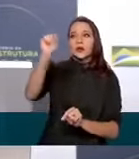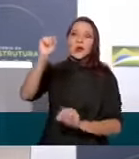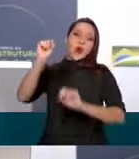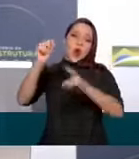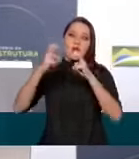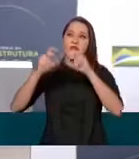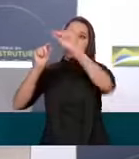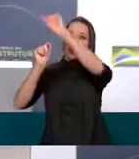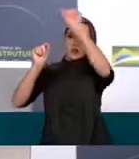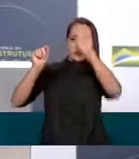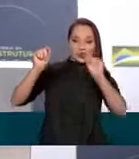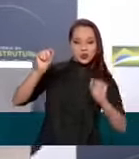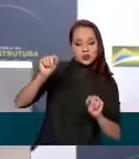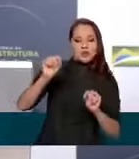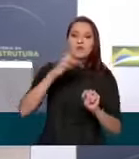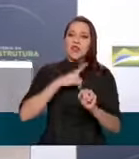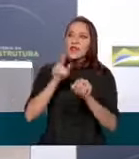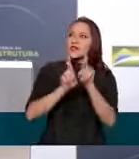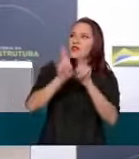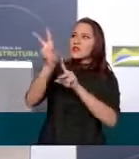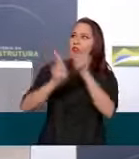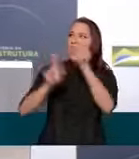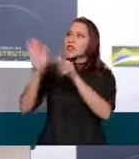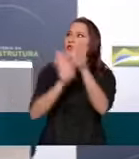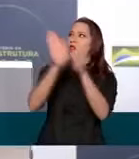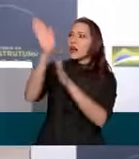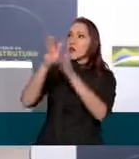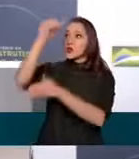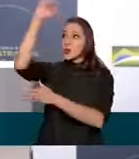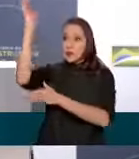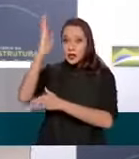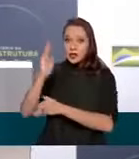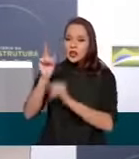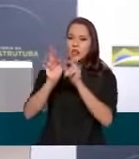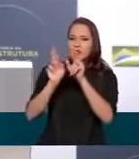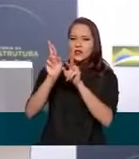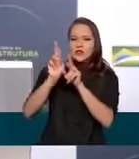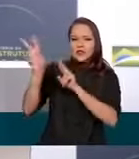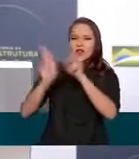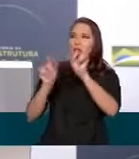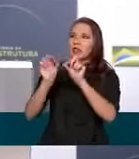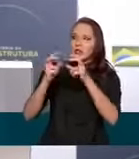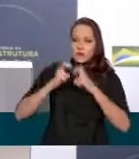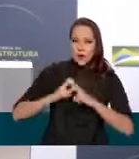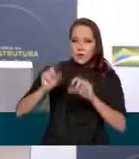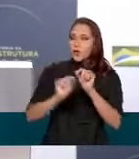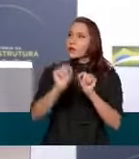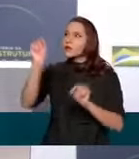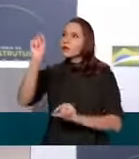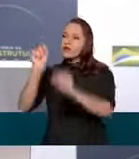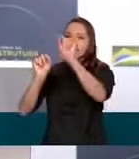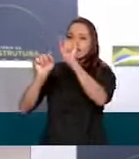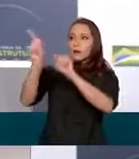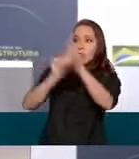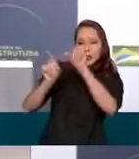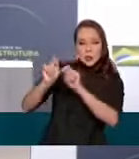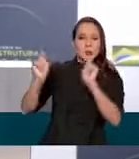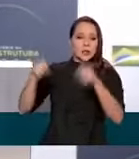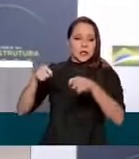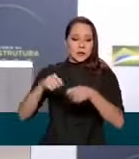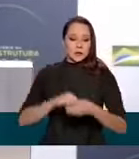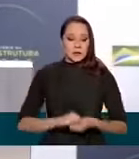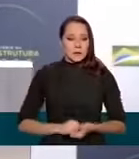no Porto de São Francisco do Sul. Enfim, estamos trazendo a ferrovia para o Brasil. Teremos, por exemplo,